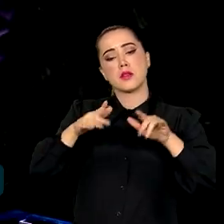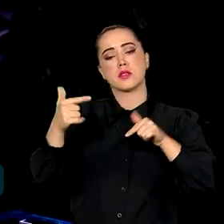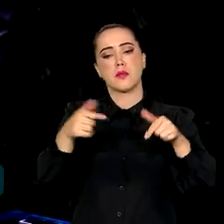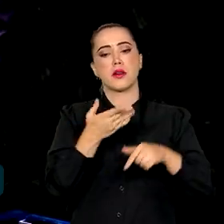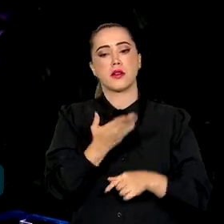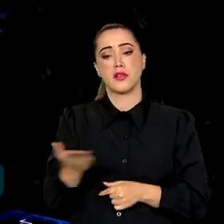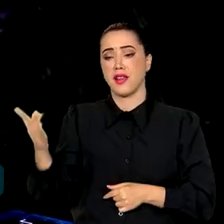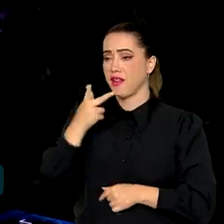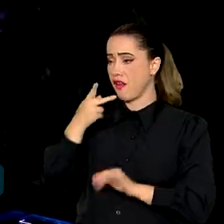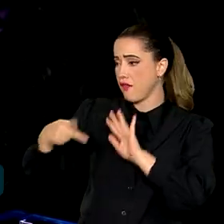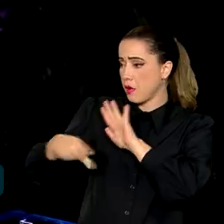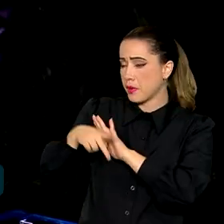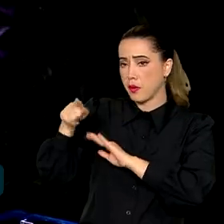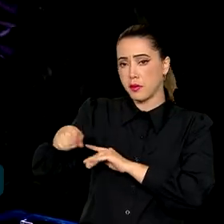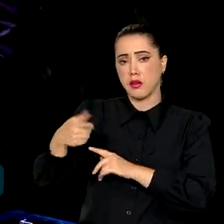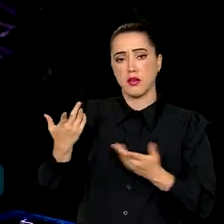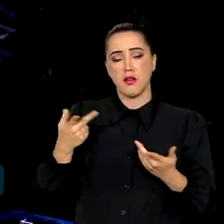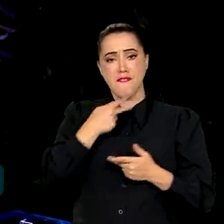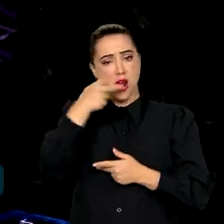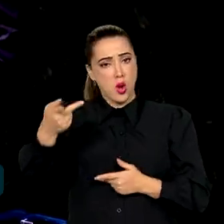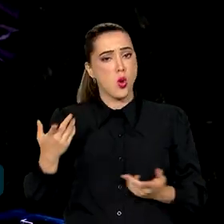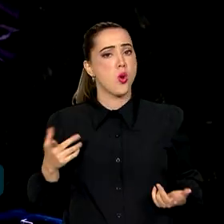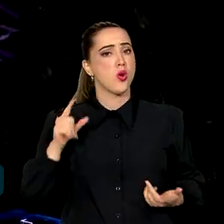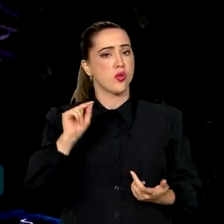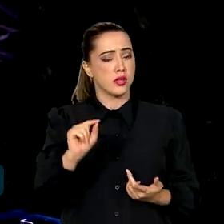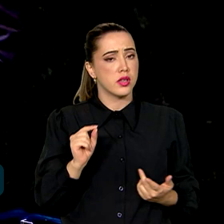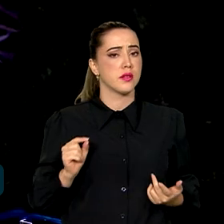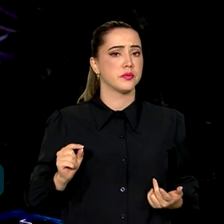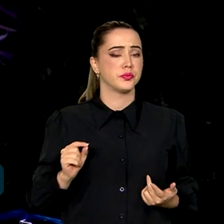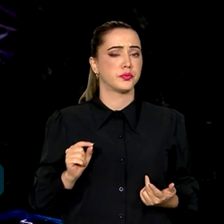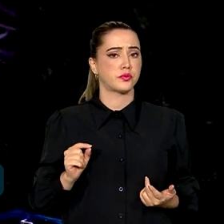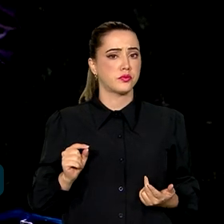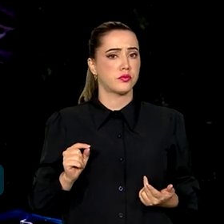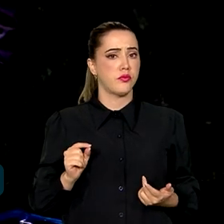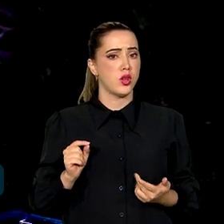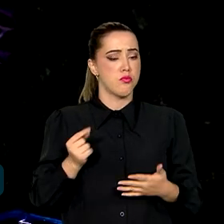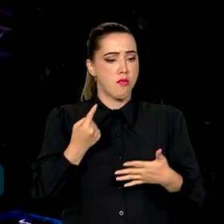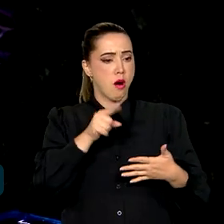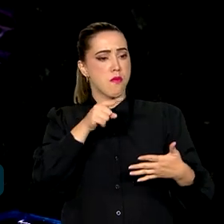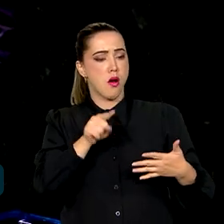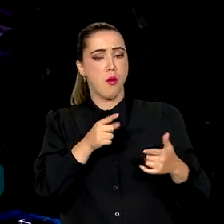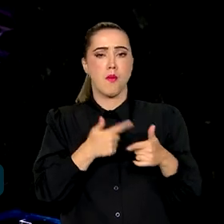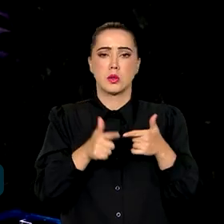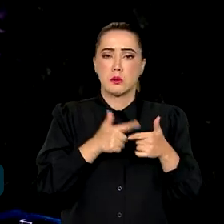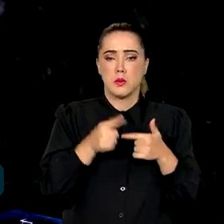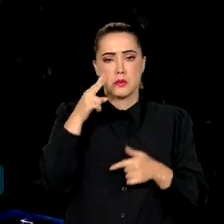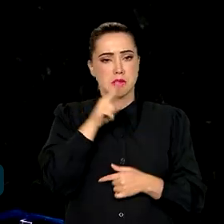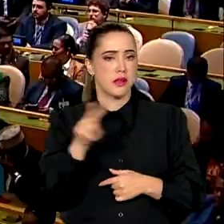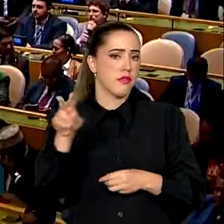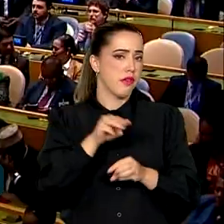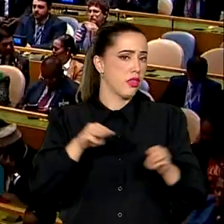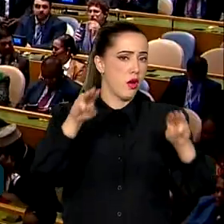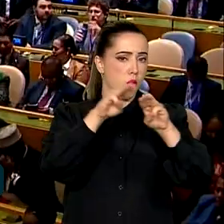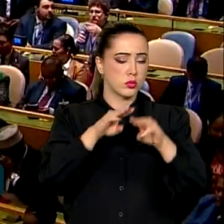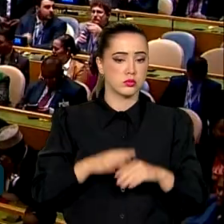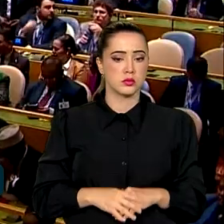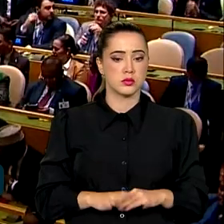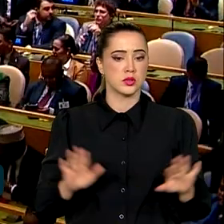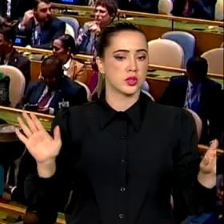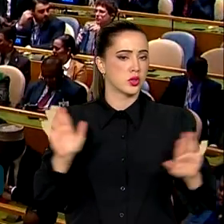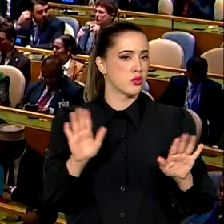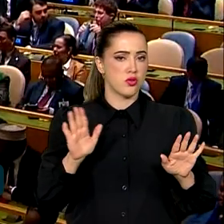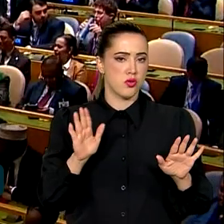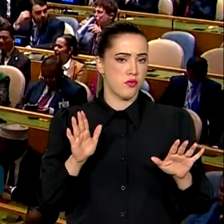ele mesmo, em seu discurso, deu uma espinafração diplomática sobre os defeitos que ele vê da organização que dirige. Não foi um gol